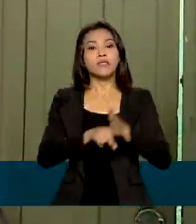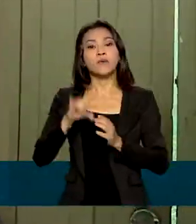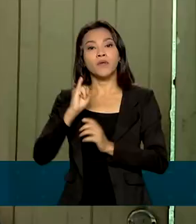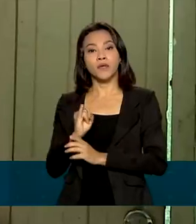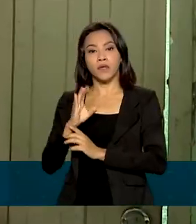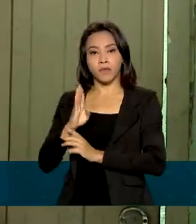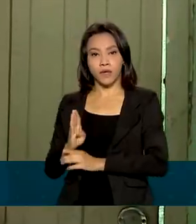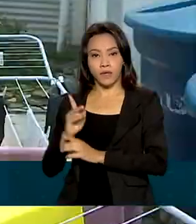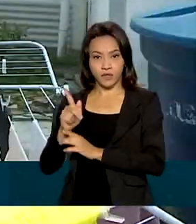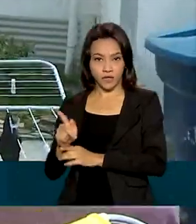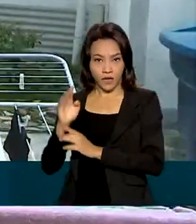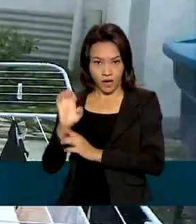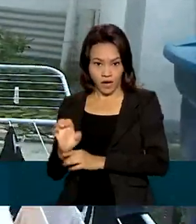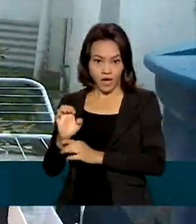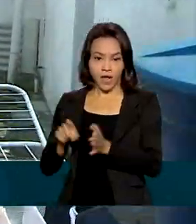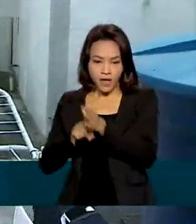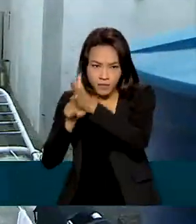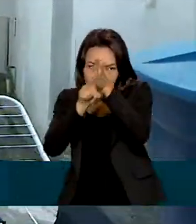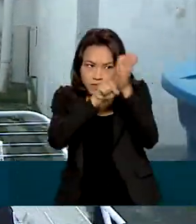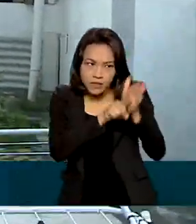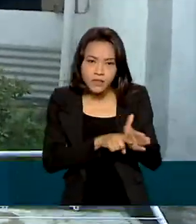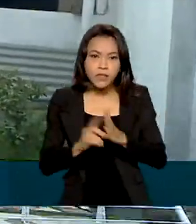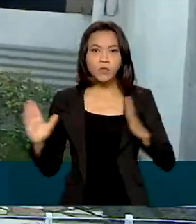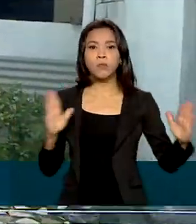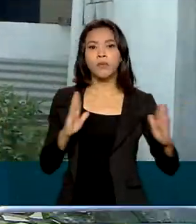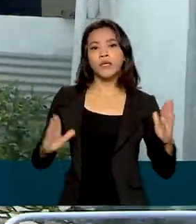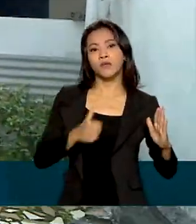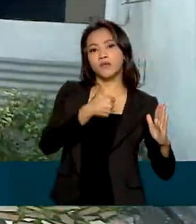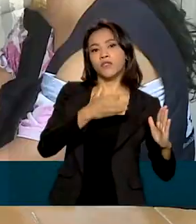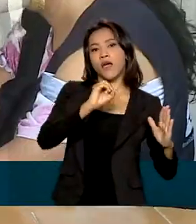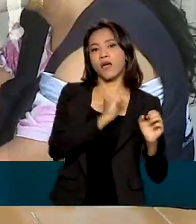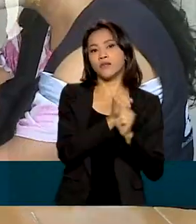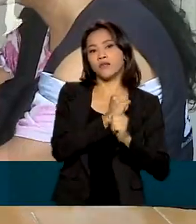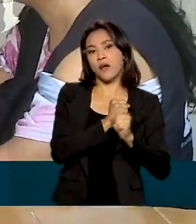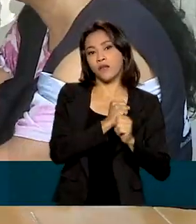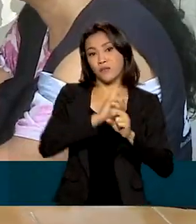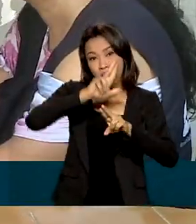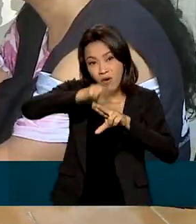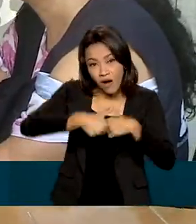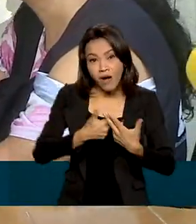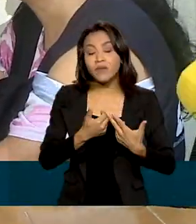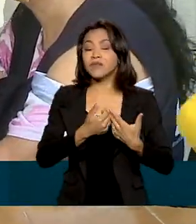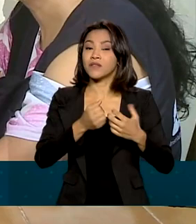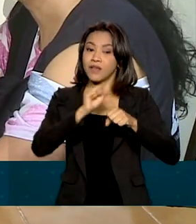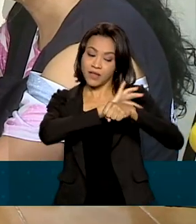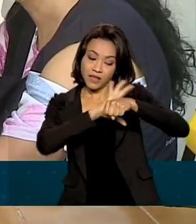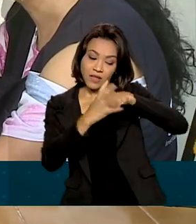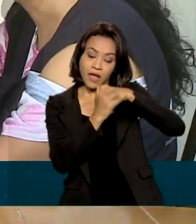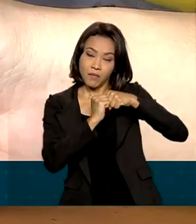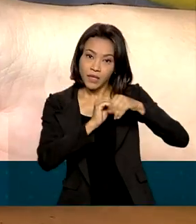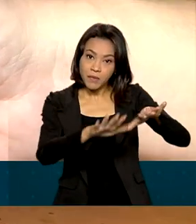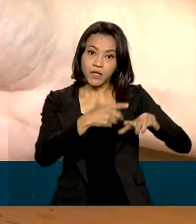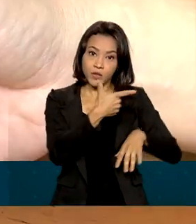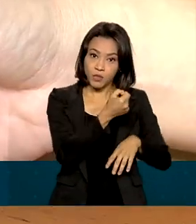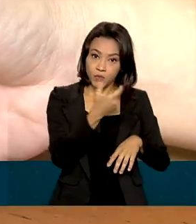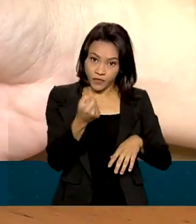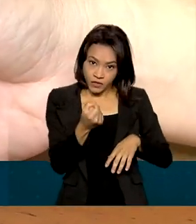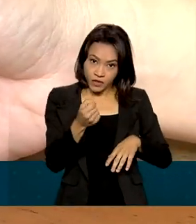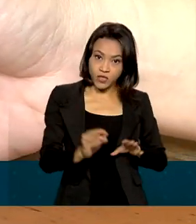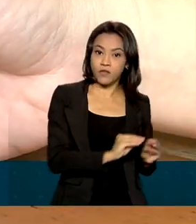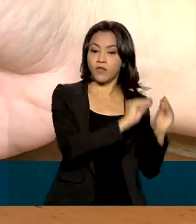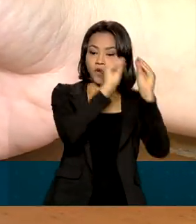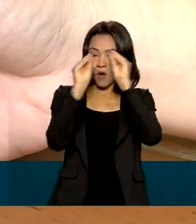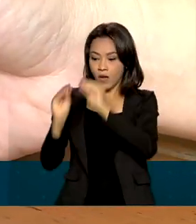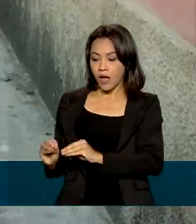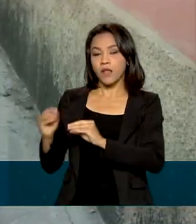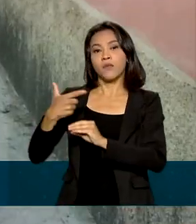entrevistas do Censo ocorrem a cada 10 anos, mas por conta da pandemia, foram adiadas de 2020 para 2022.